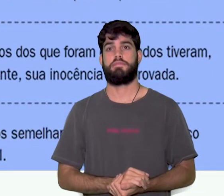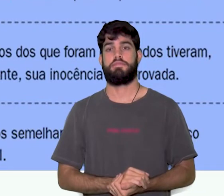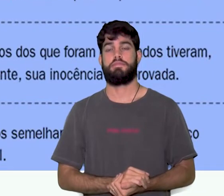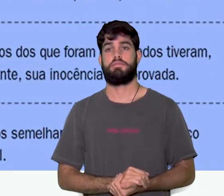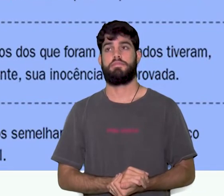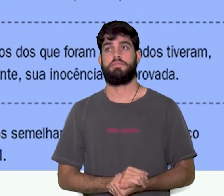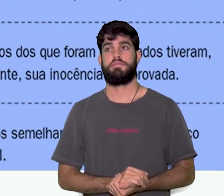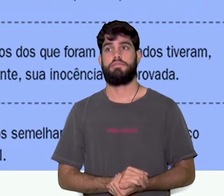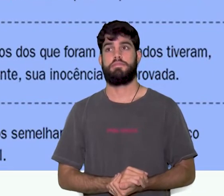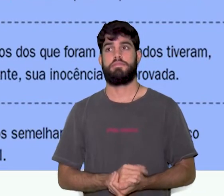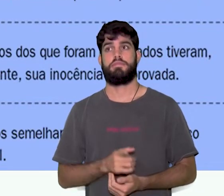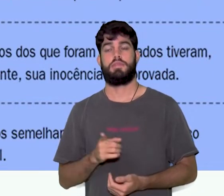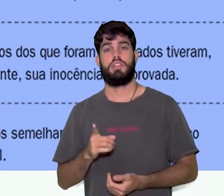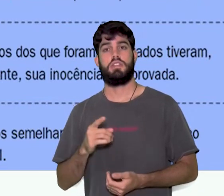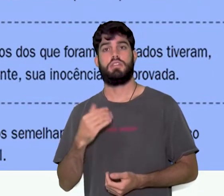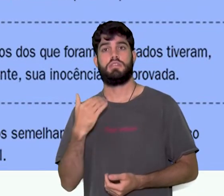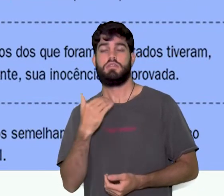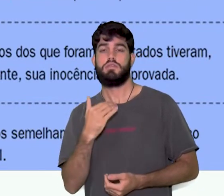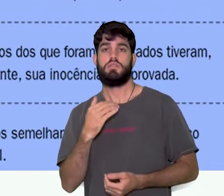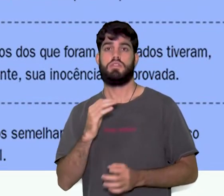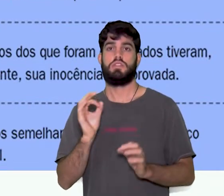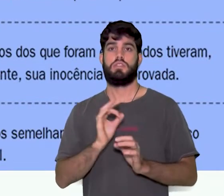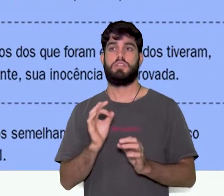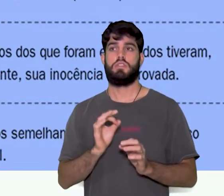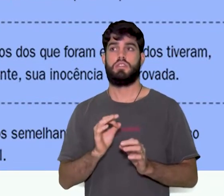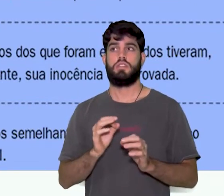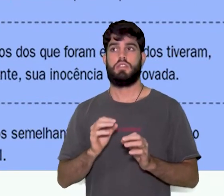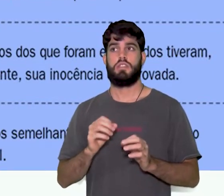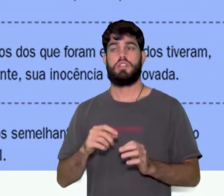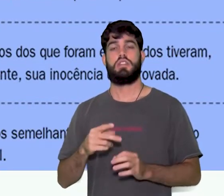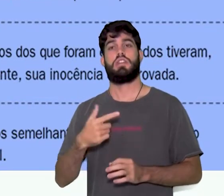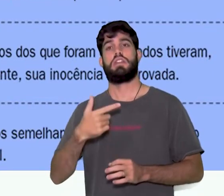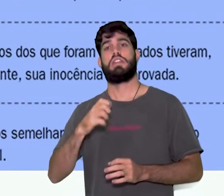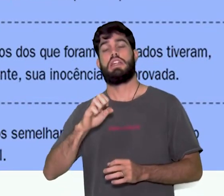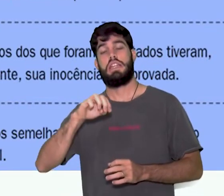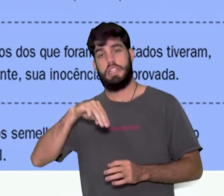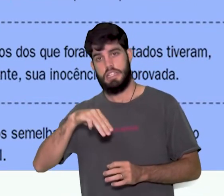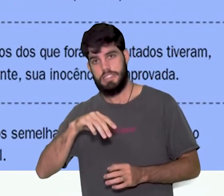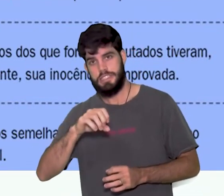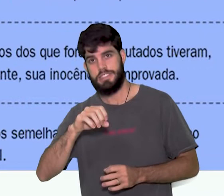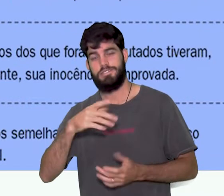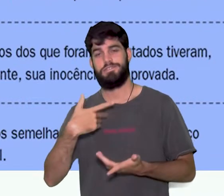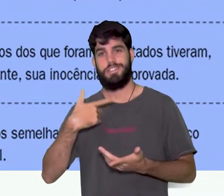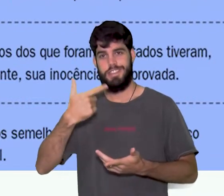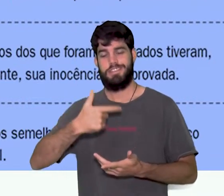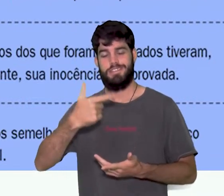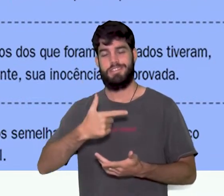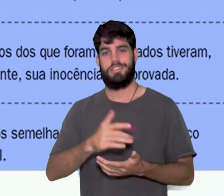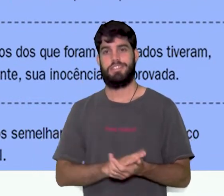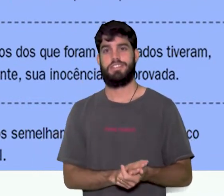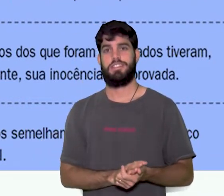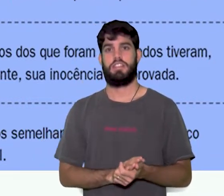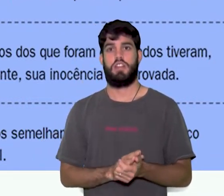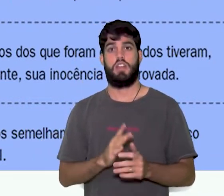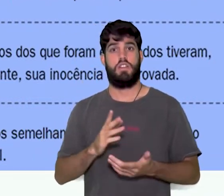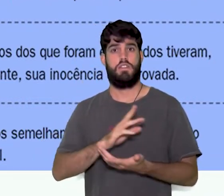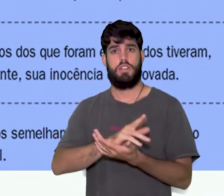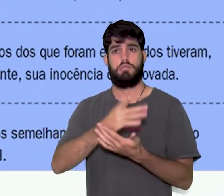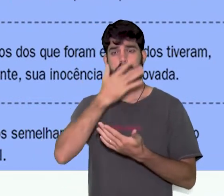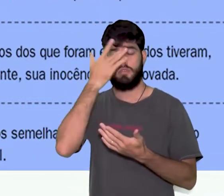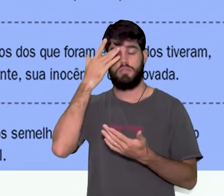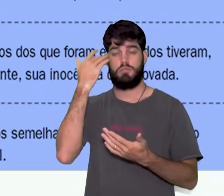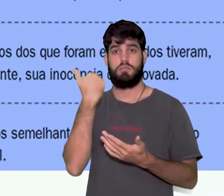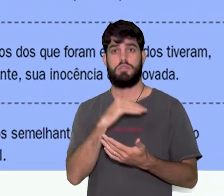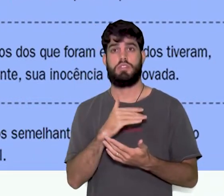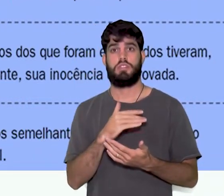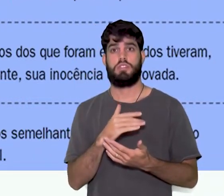morte não é solução para a criminalidade. Em segundo lugar, porque muitos dos que foram executados tiveram posteriormente